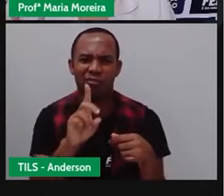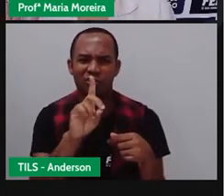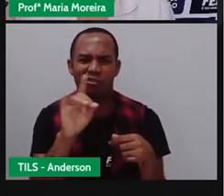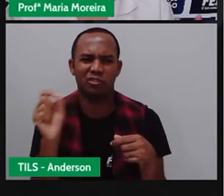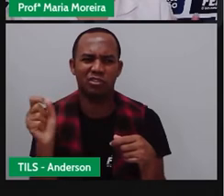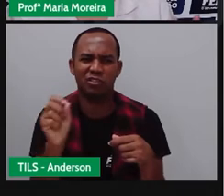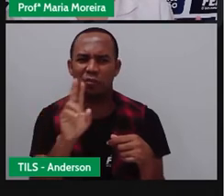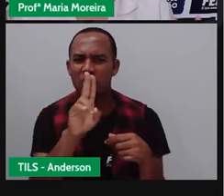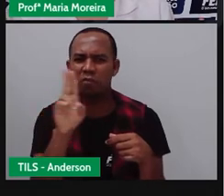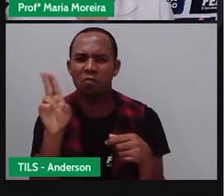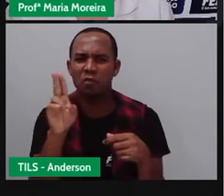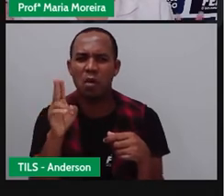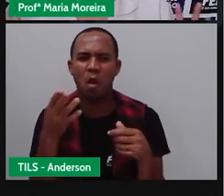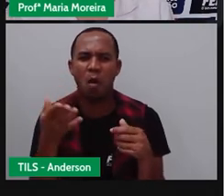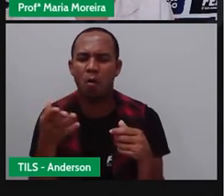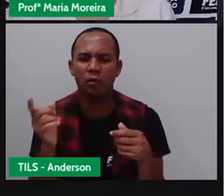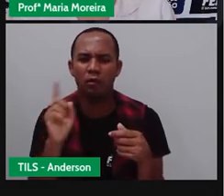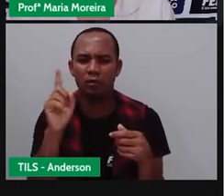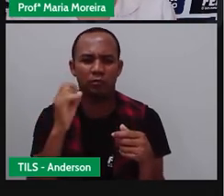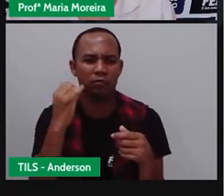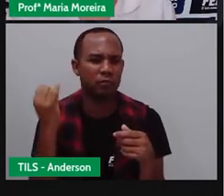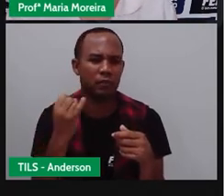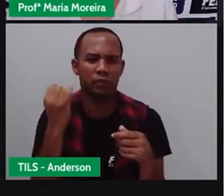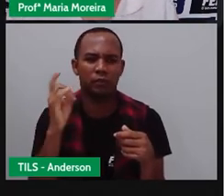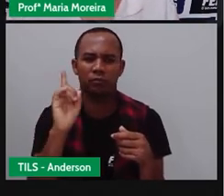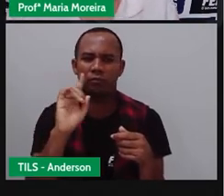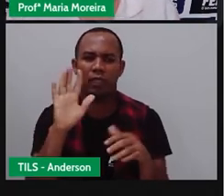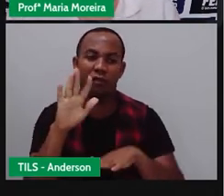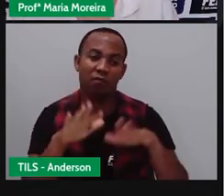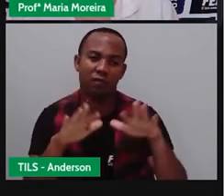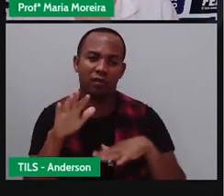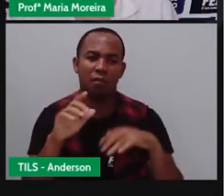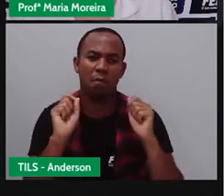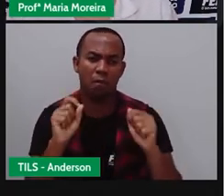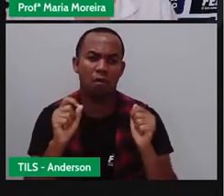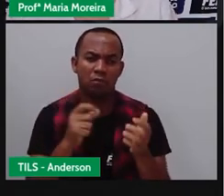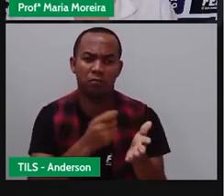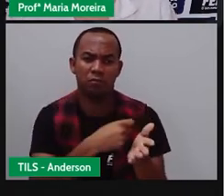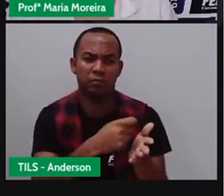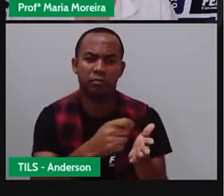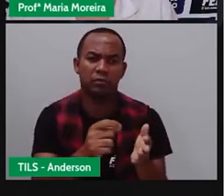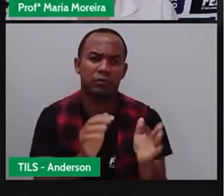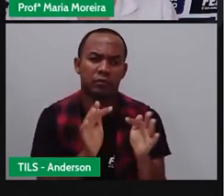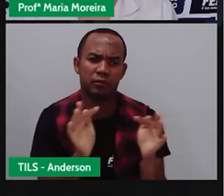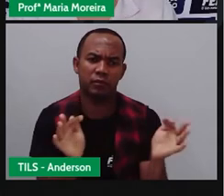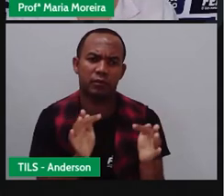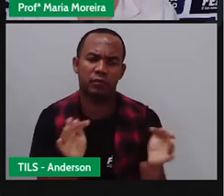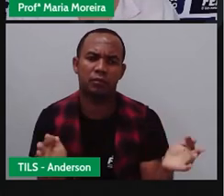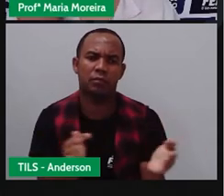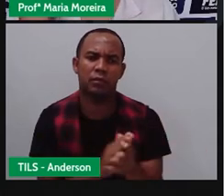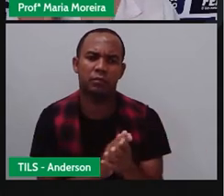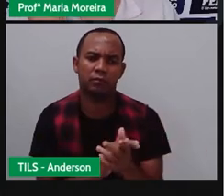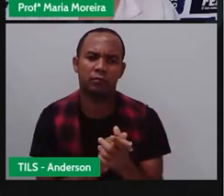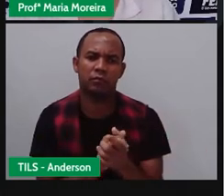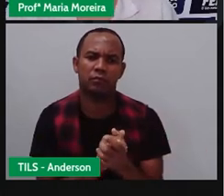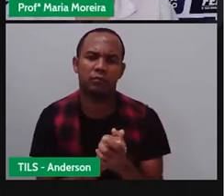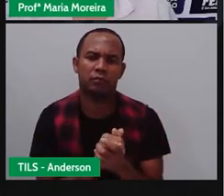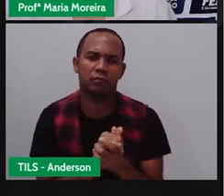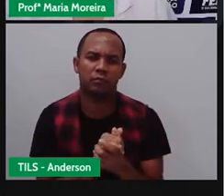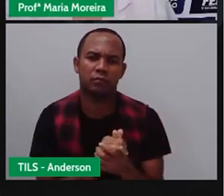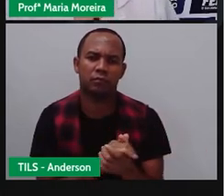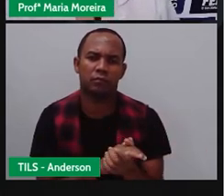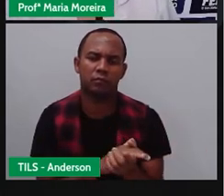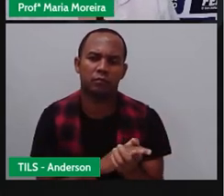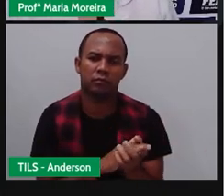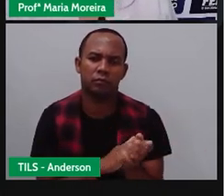Porque a data, ela é um elemento importante, é. Mas, você pode escrever um bilhete também, o quê? Sem a data. Então, vamos lá.